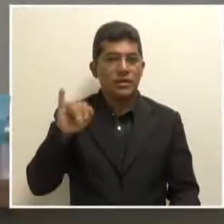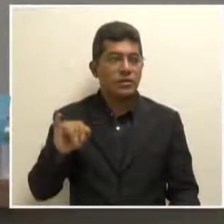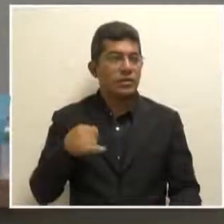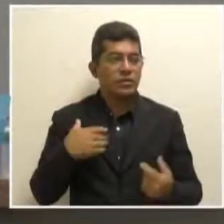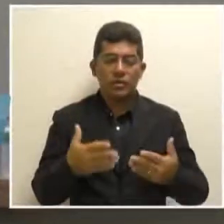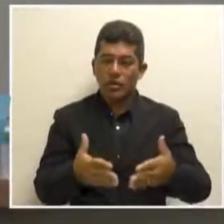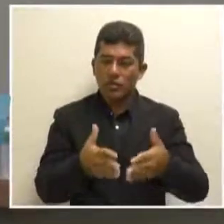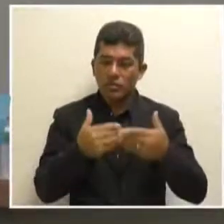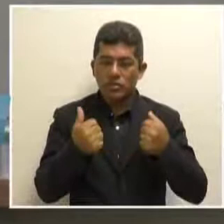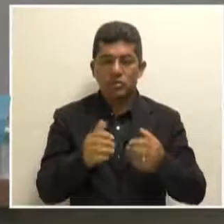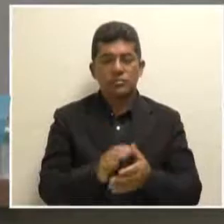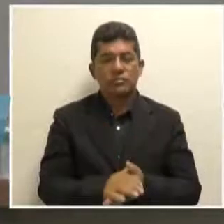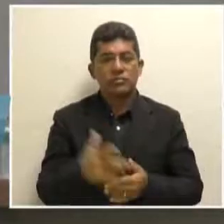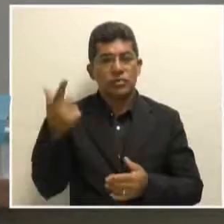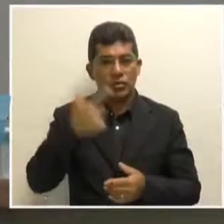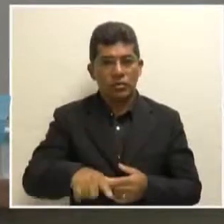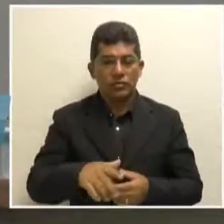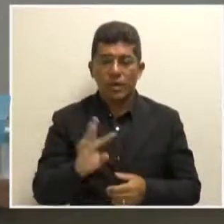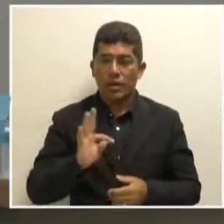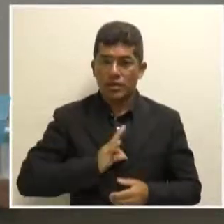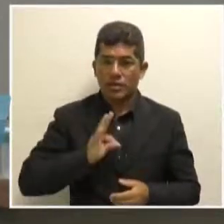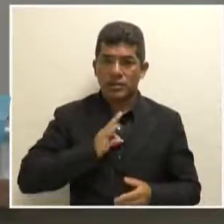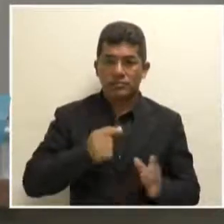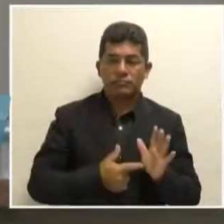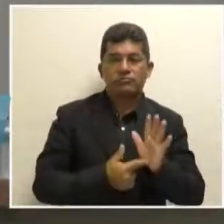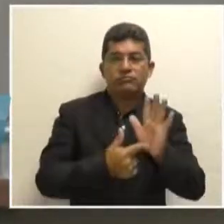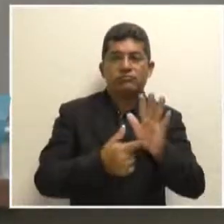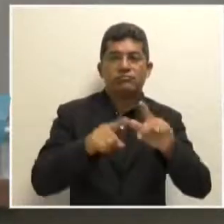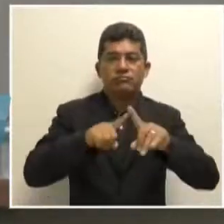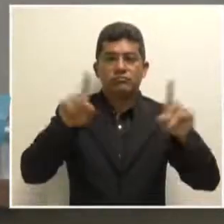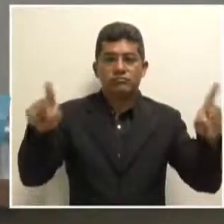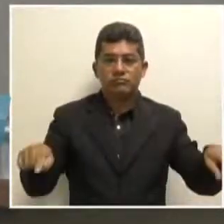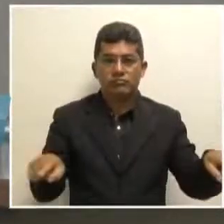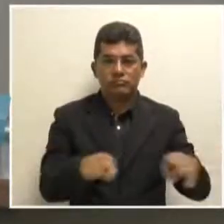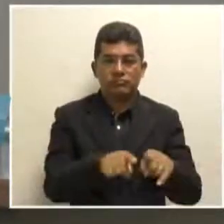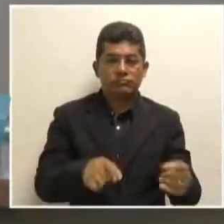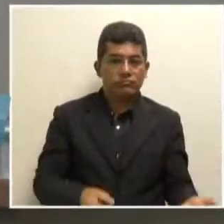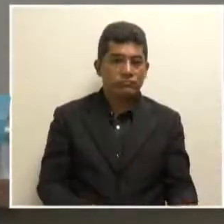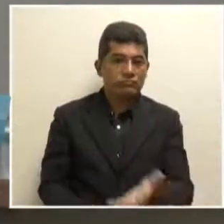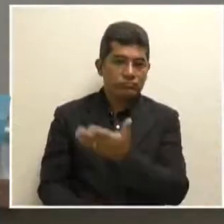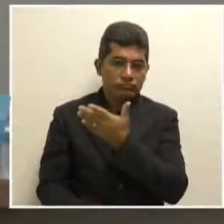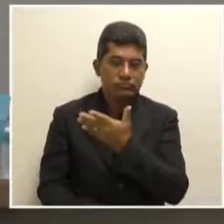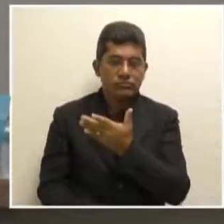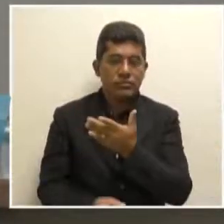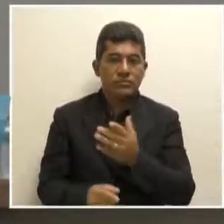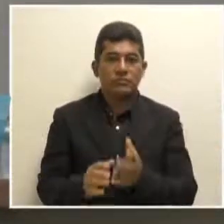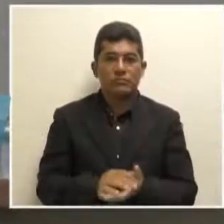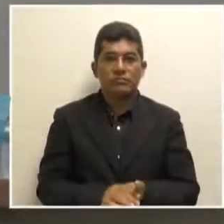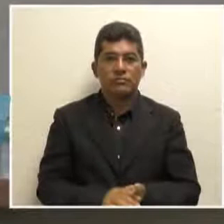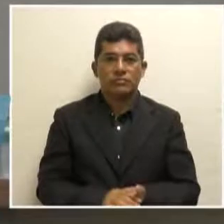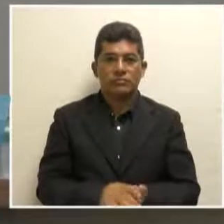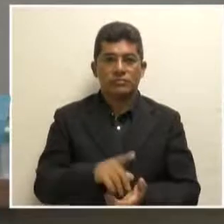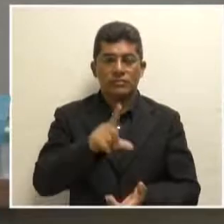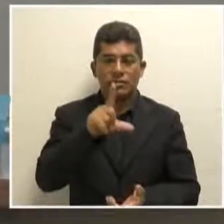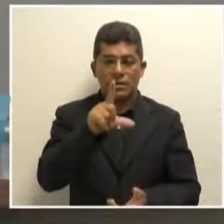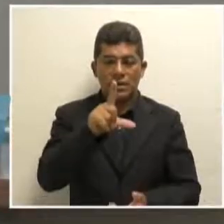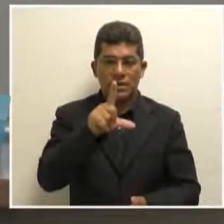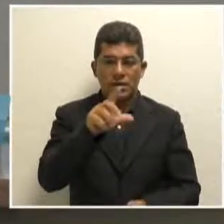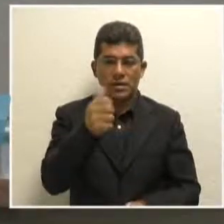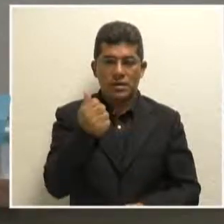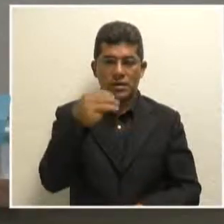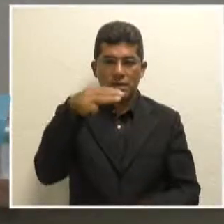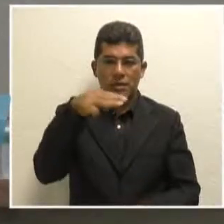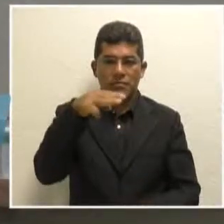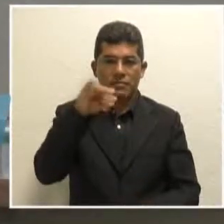estou pedindo de novo a técnica para botar uma lâmina que nós fizemos ontem para